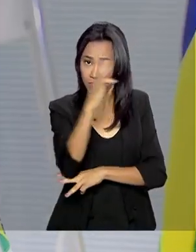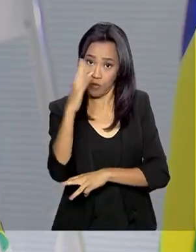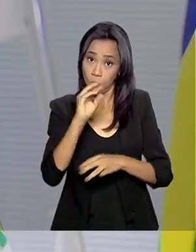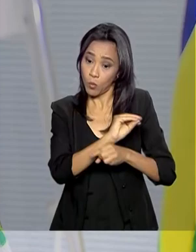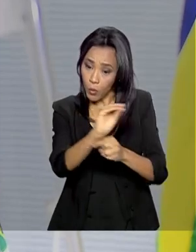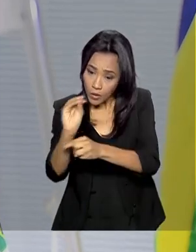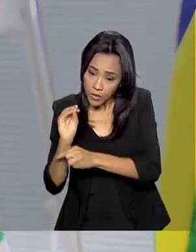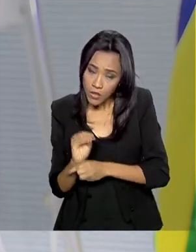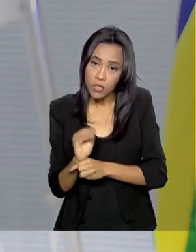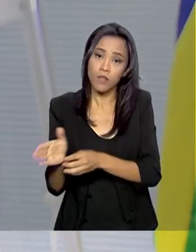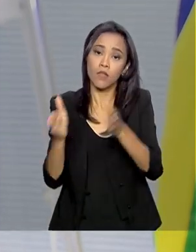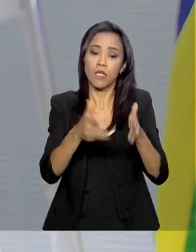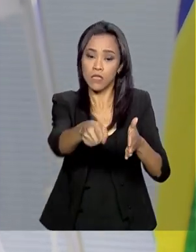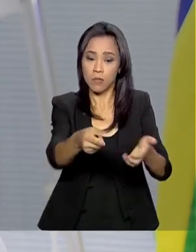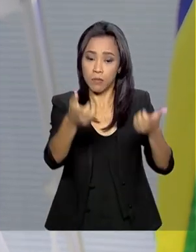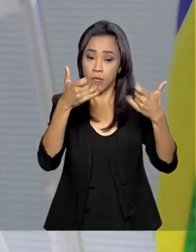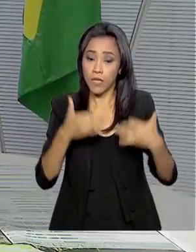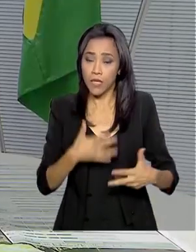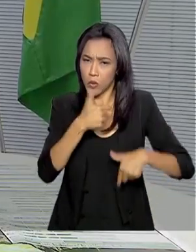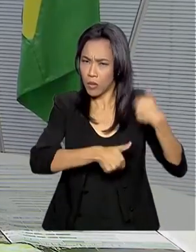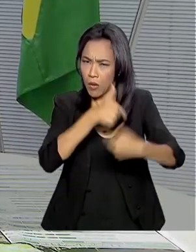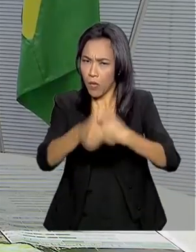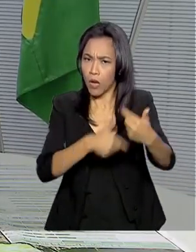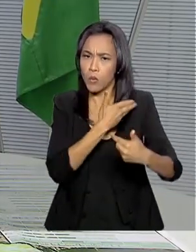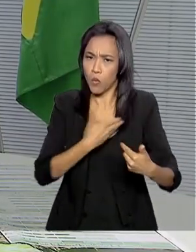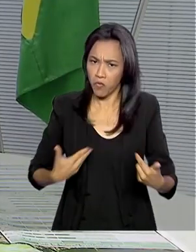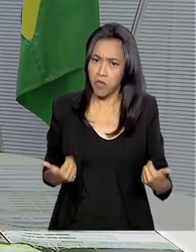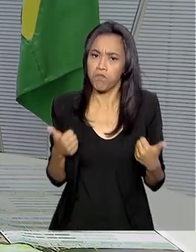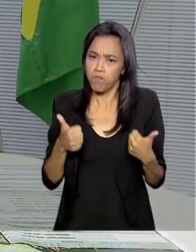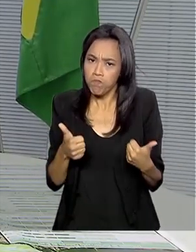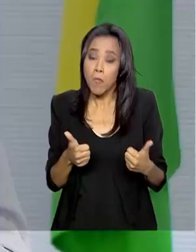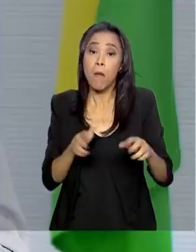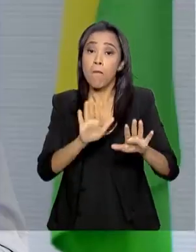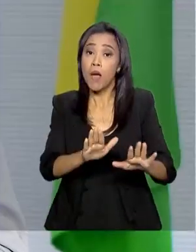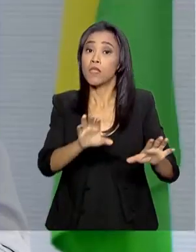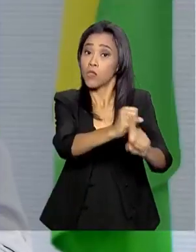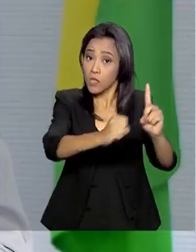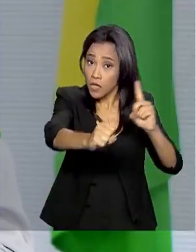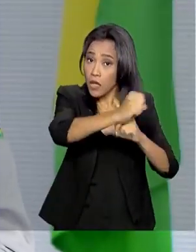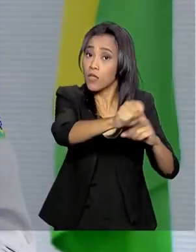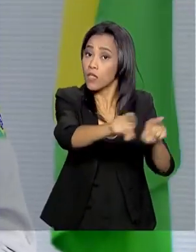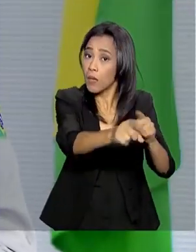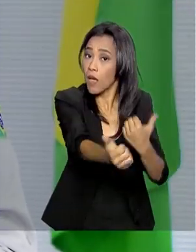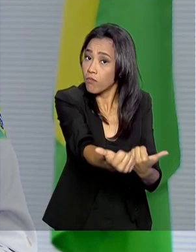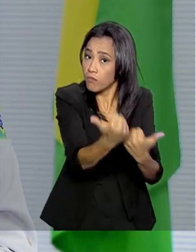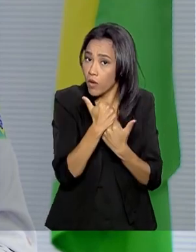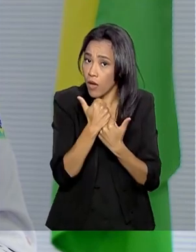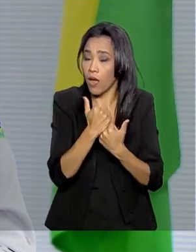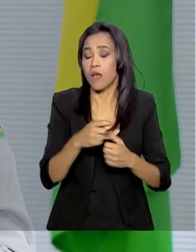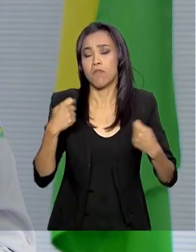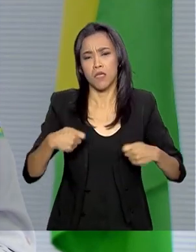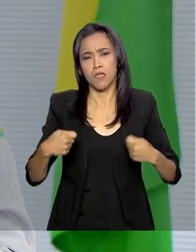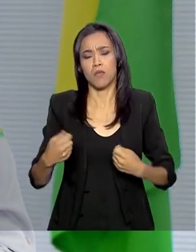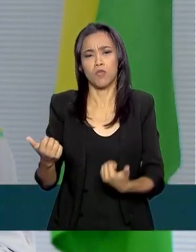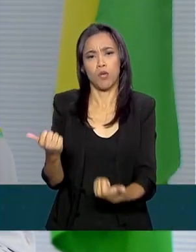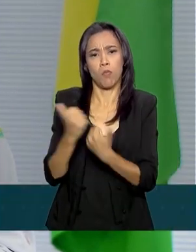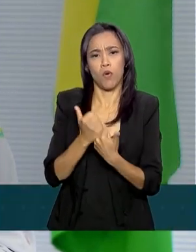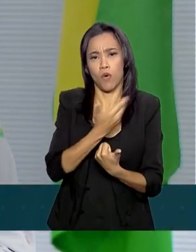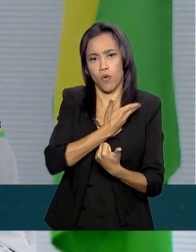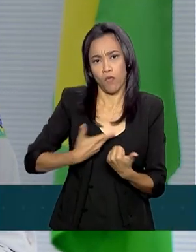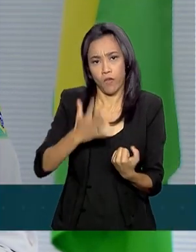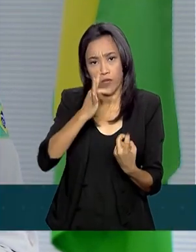ações do governo, toda a sociedade deve se envolver na prevenção. Neste momento, precisamos de forças federais, estaduais,